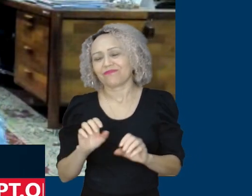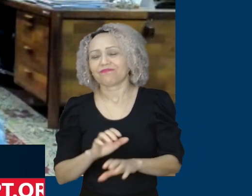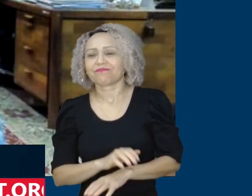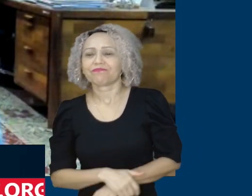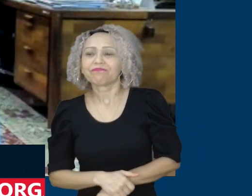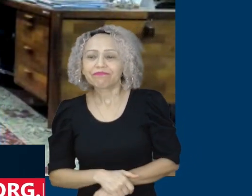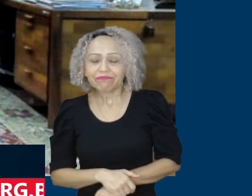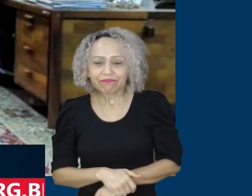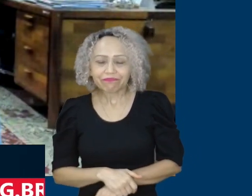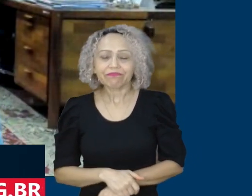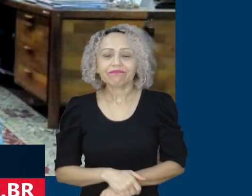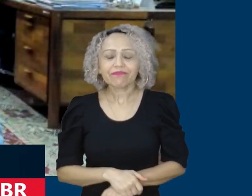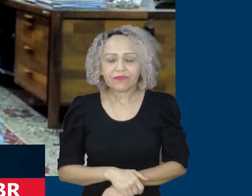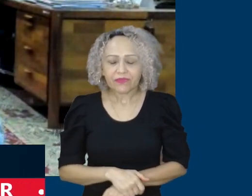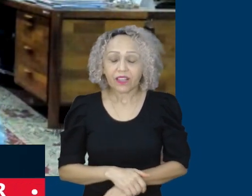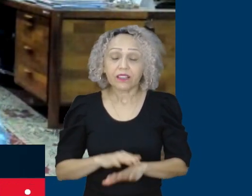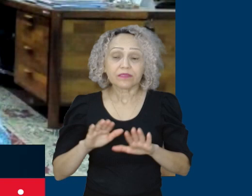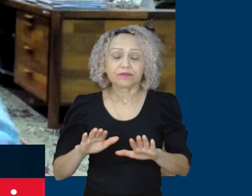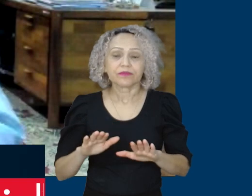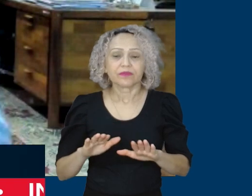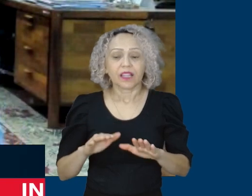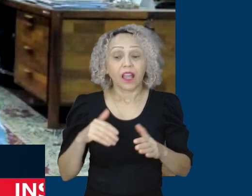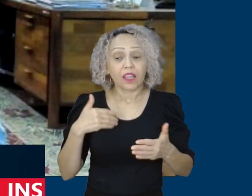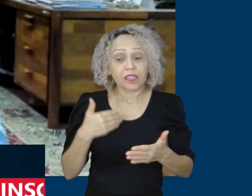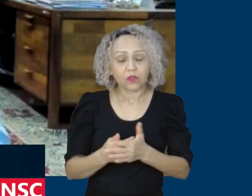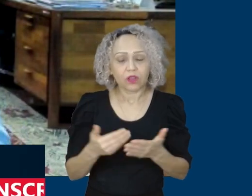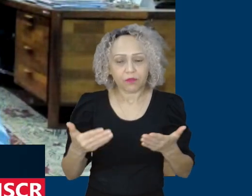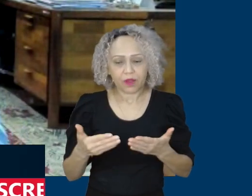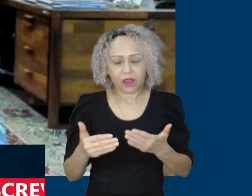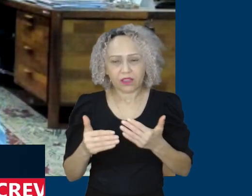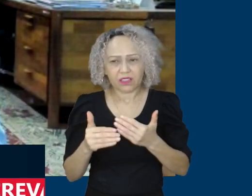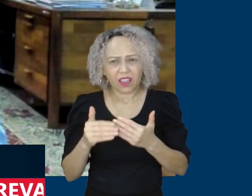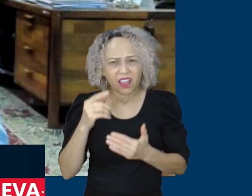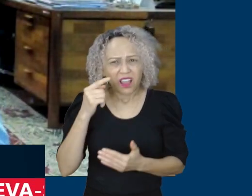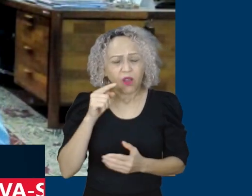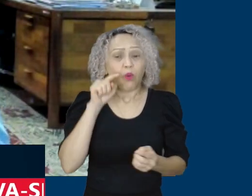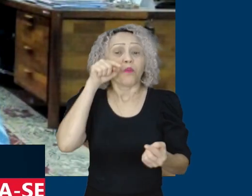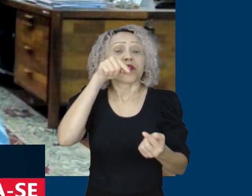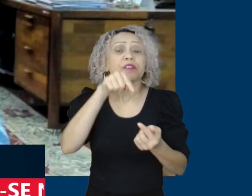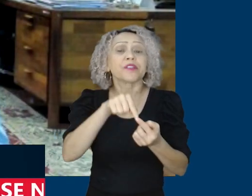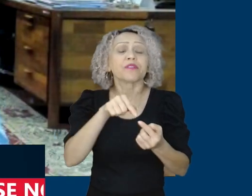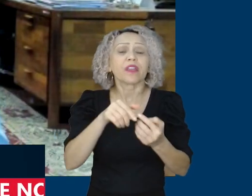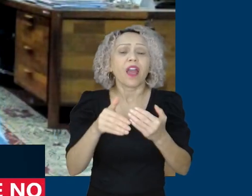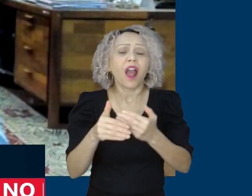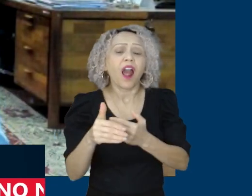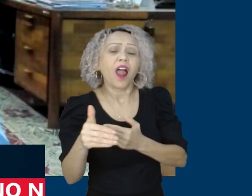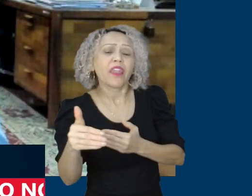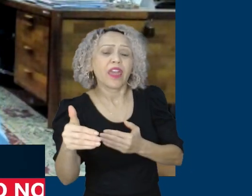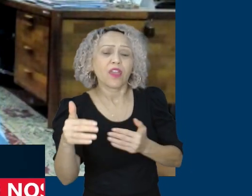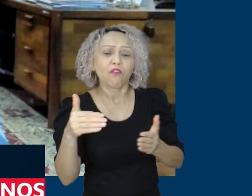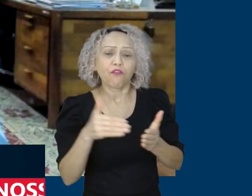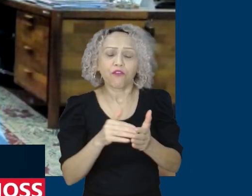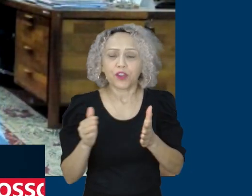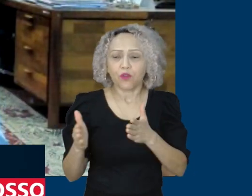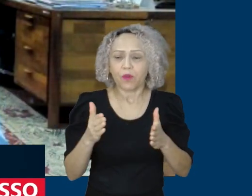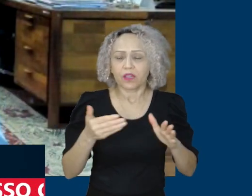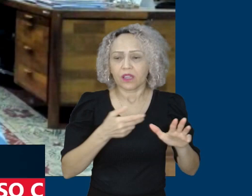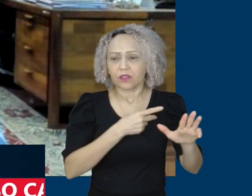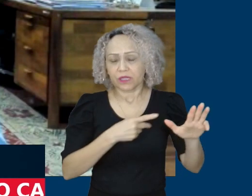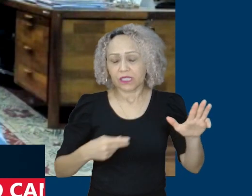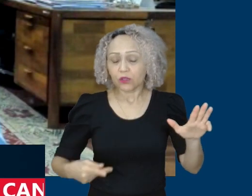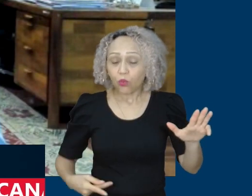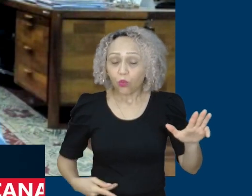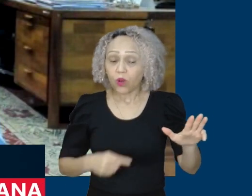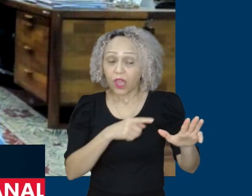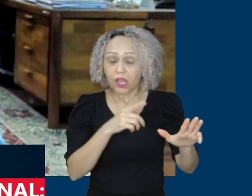momento agora. Mas, gradativamente, a ideia é que, até o final do mandato, ele chegue a levar a